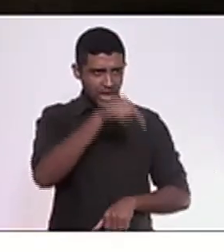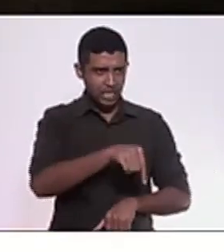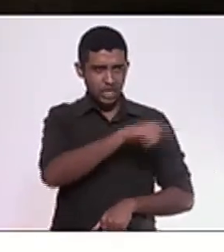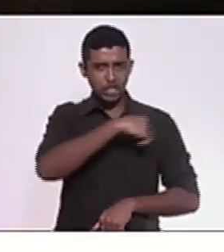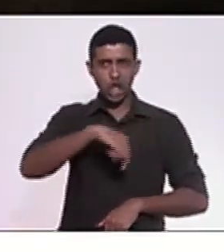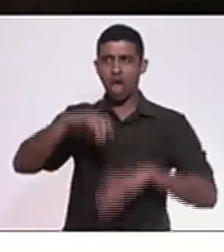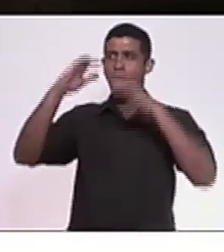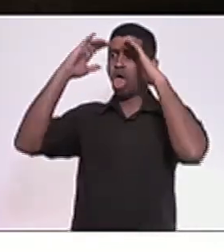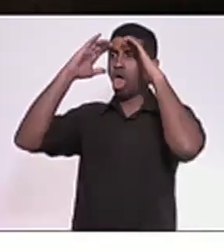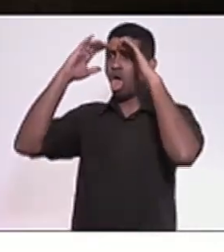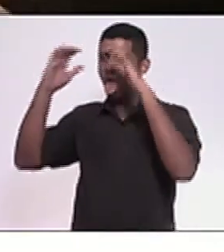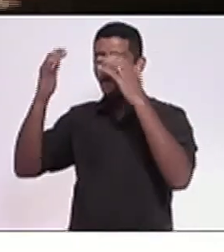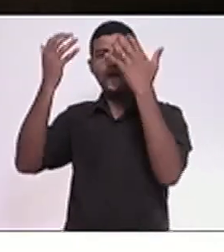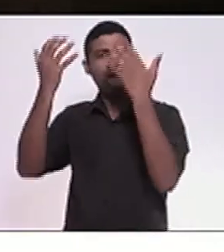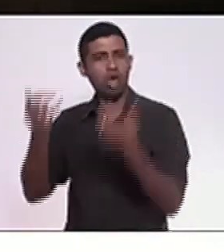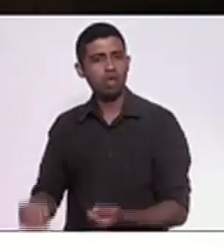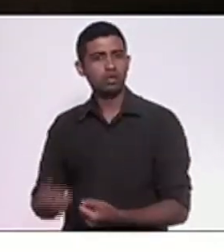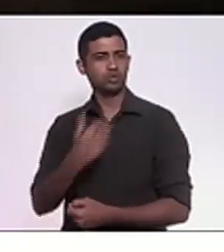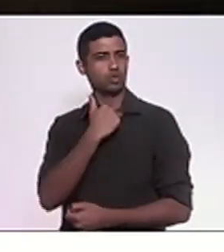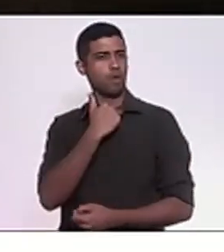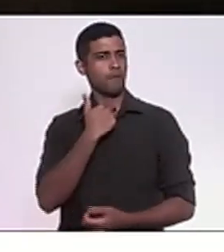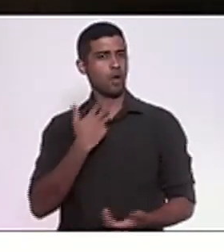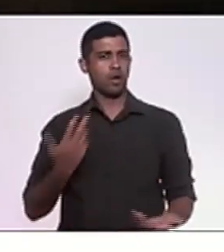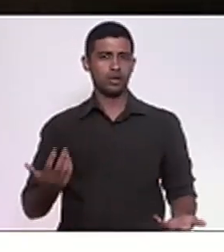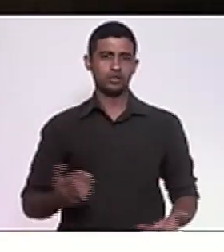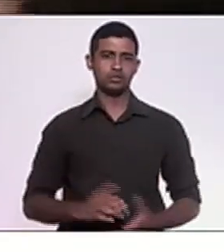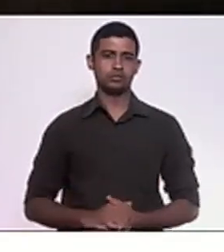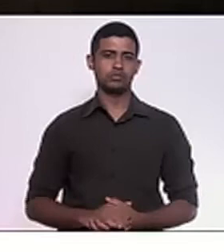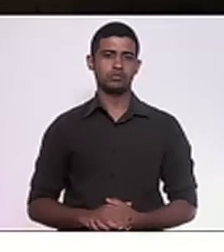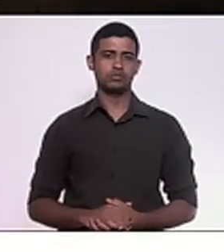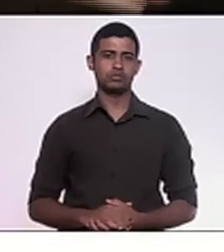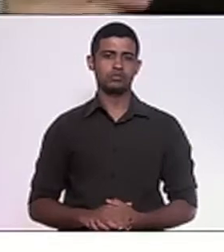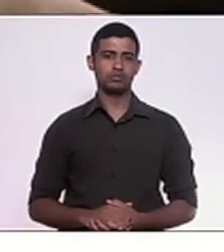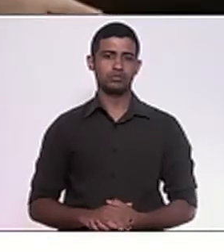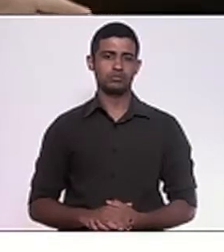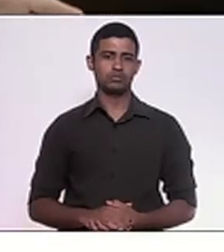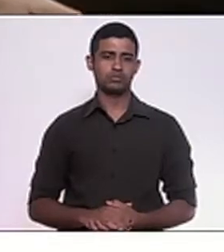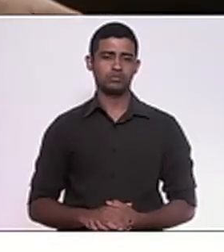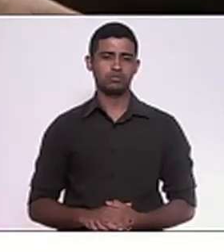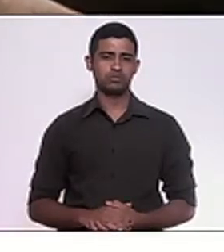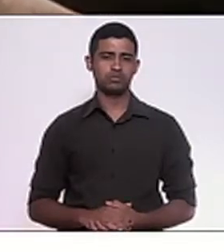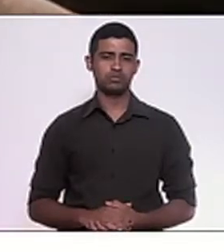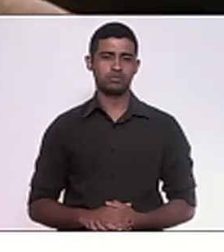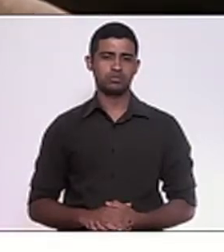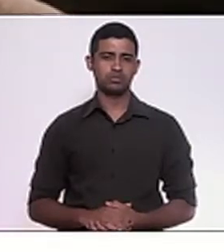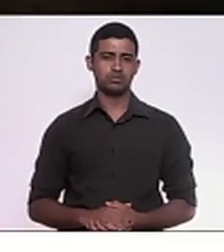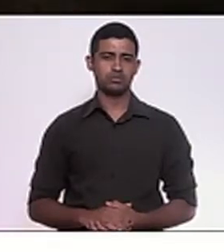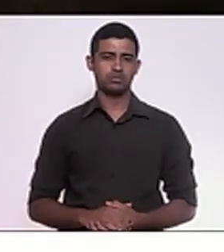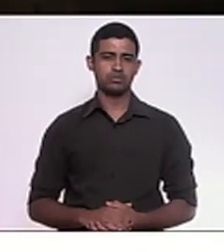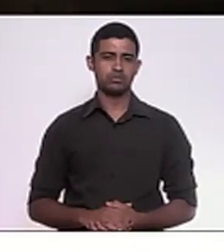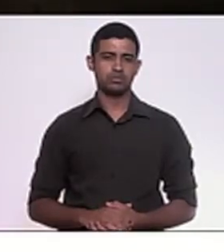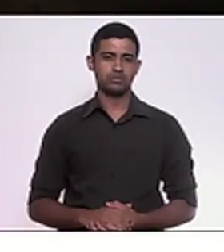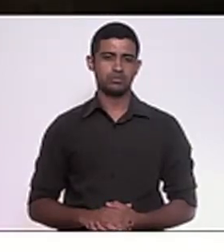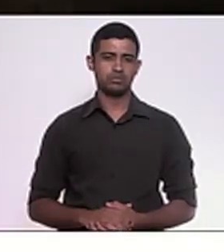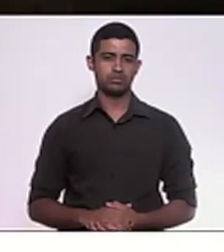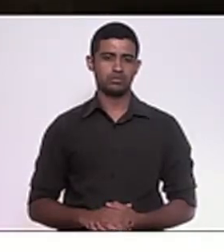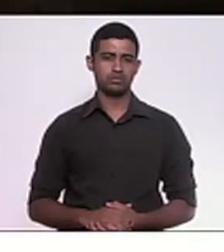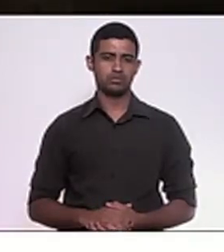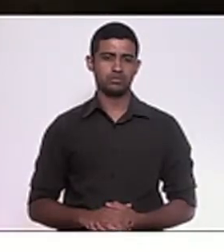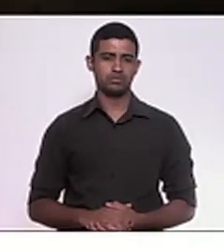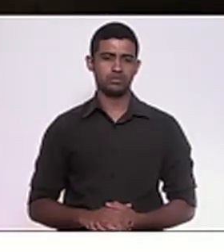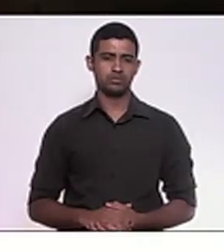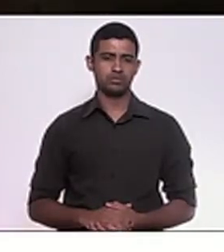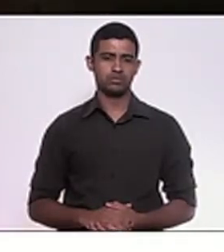ao governo do Estado, pô. Por troca de favores. E é o que vem acontecendo. Trata o parlamento